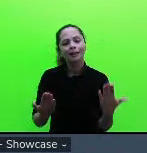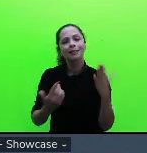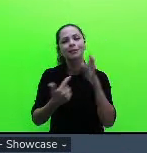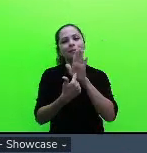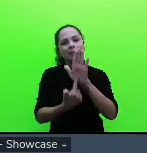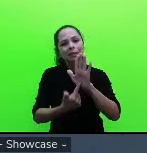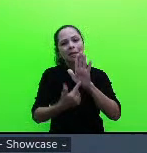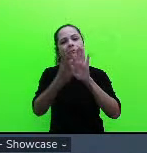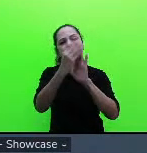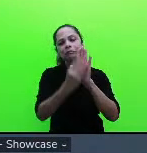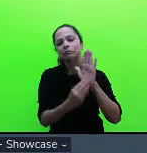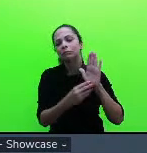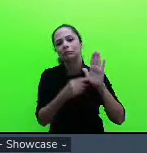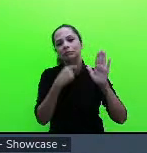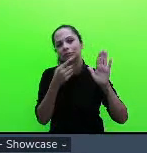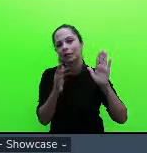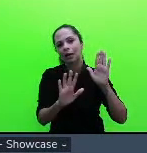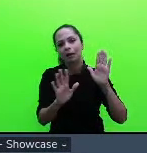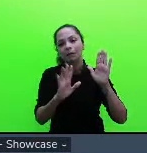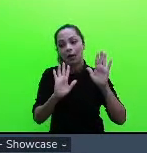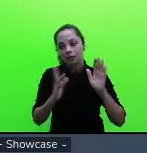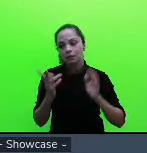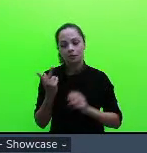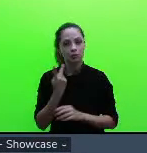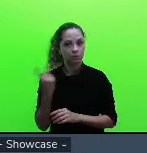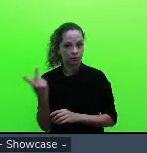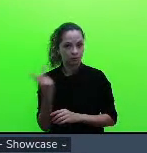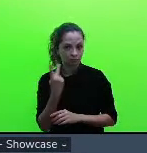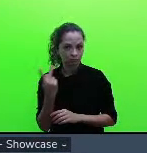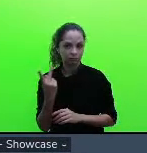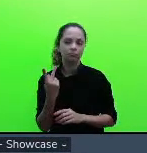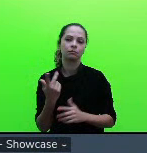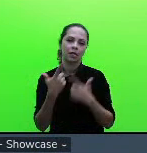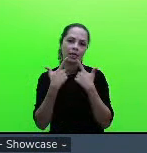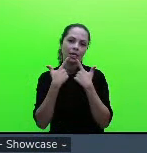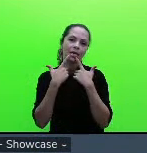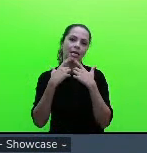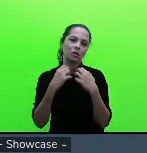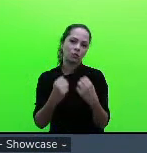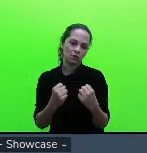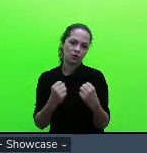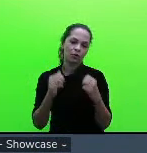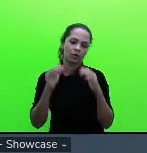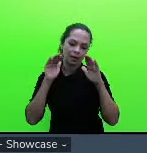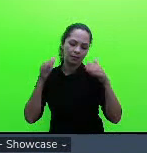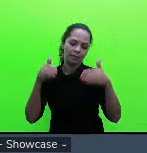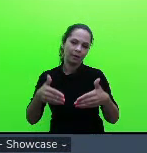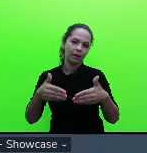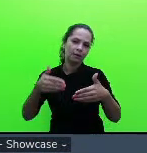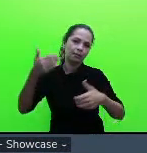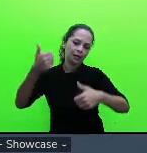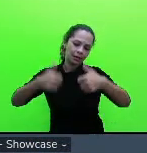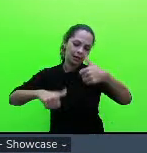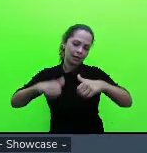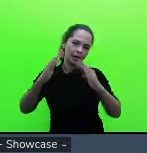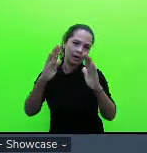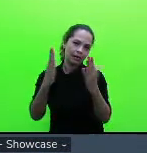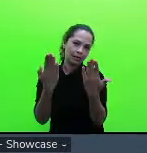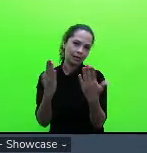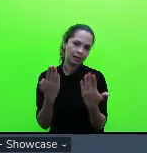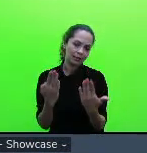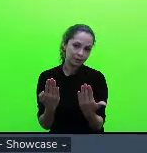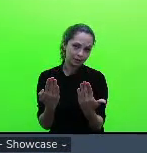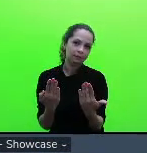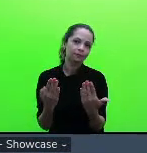mas a gente se fundamentou na linguística aplicada para fazer a análise e as críticas né